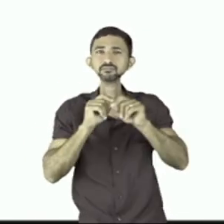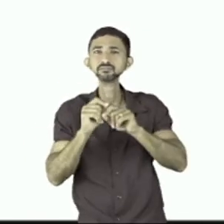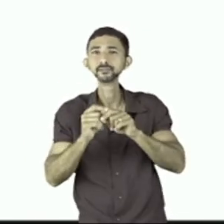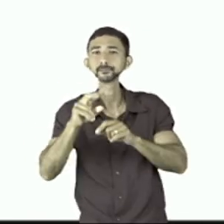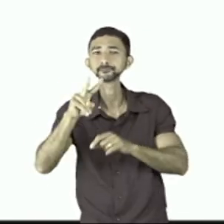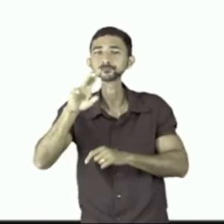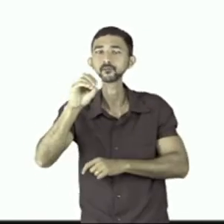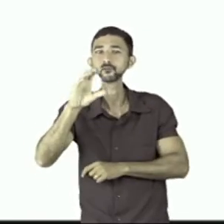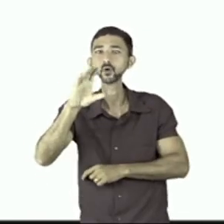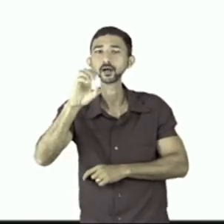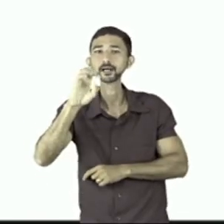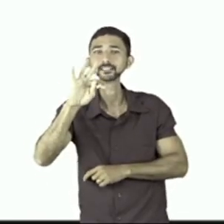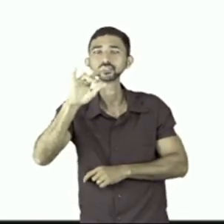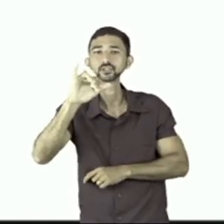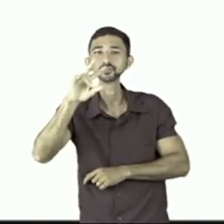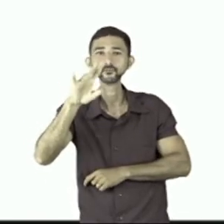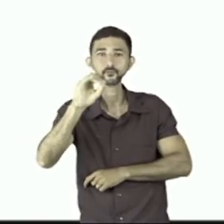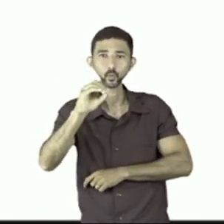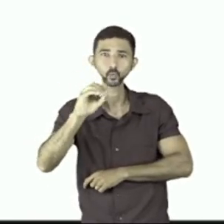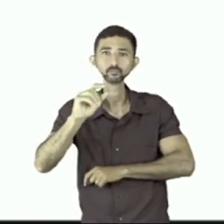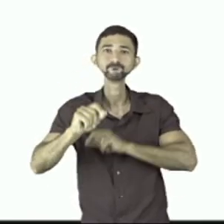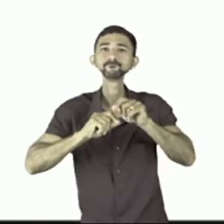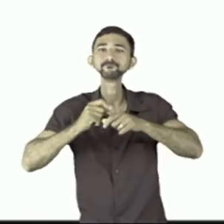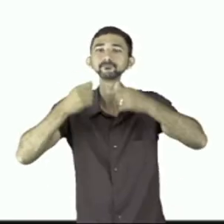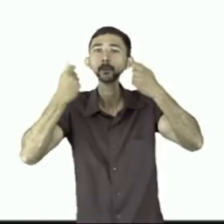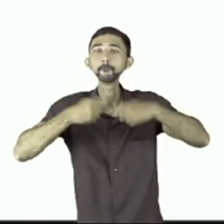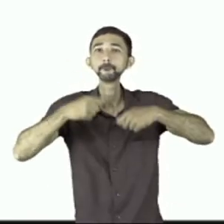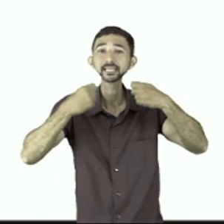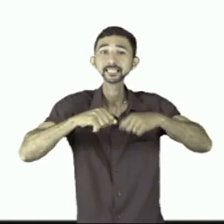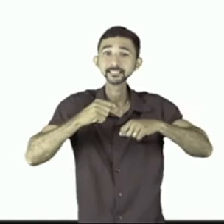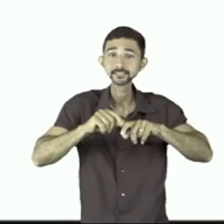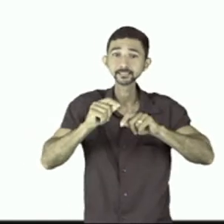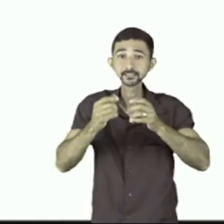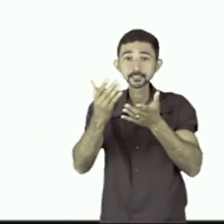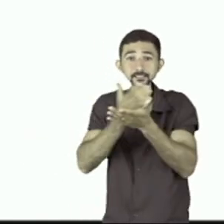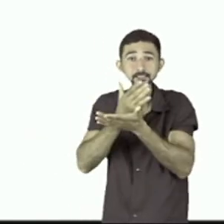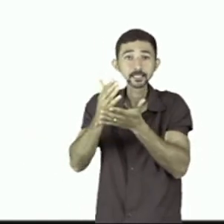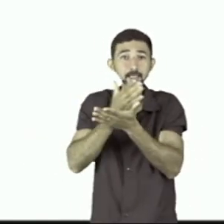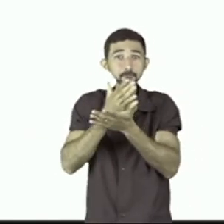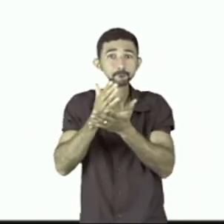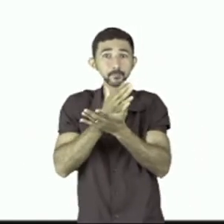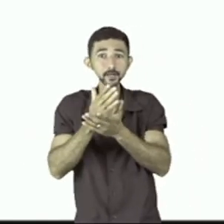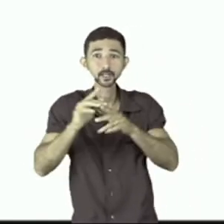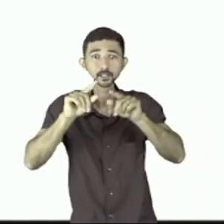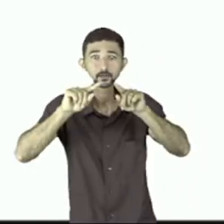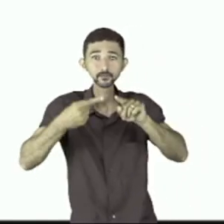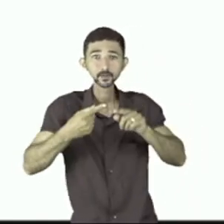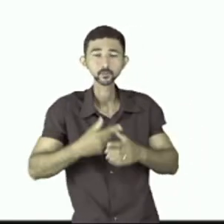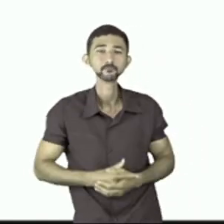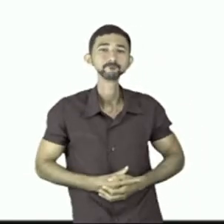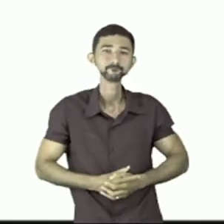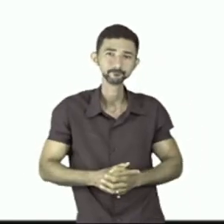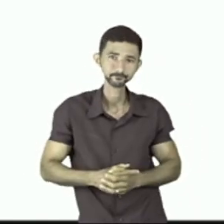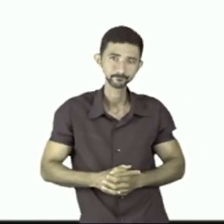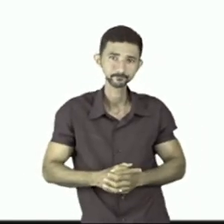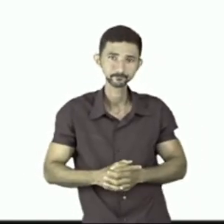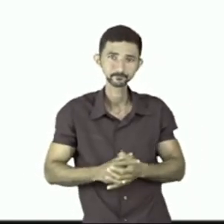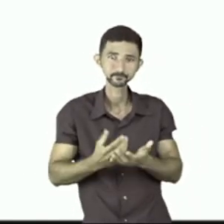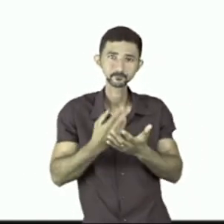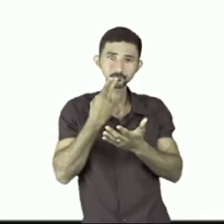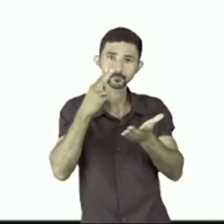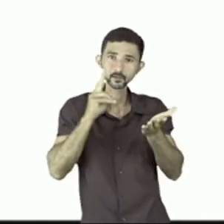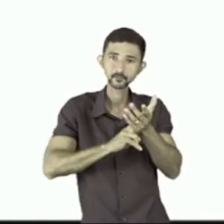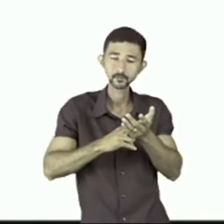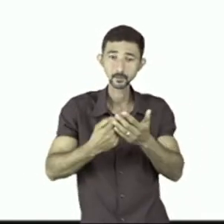vocativo. Esse vocativo ele precisa ser separado entre vírgulas. Então, se você fosse escrever uma